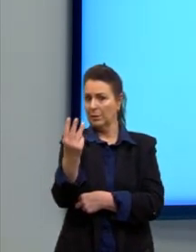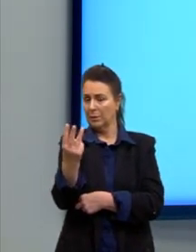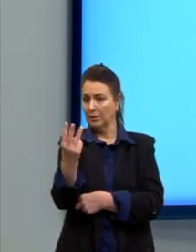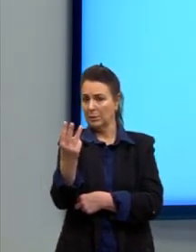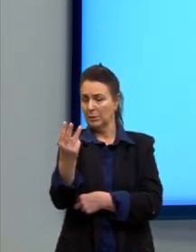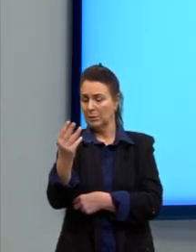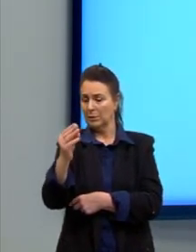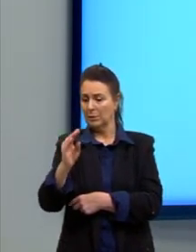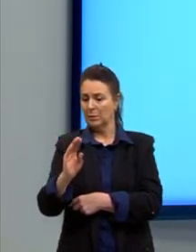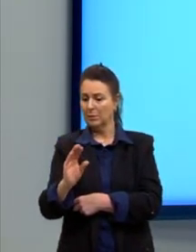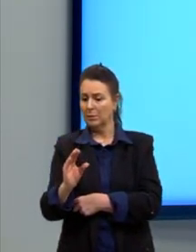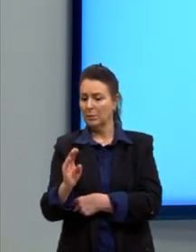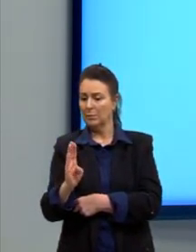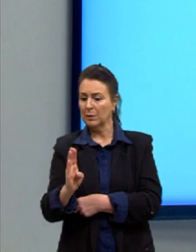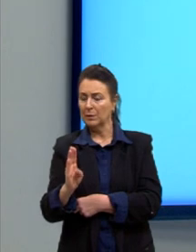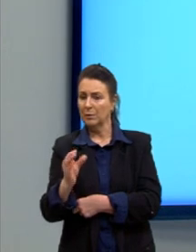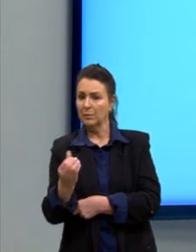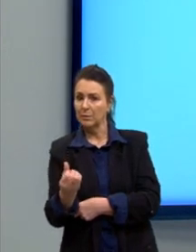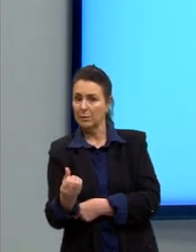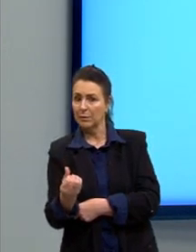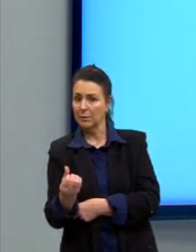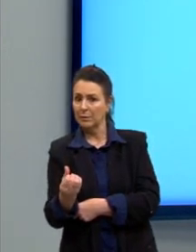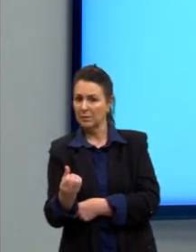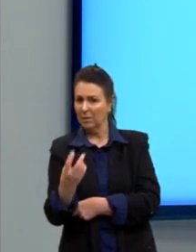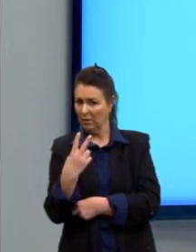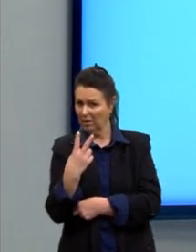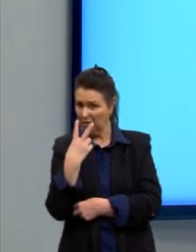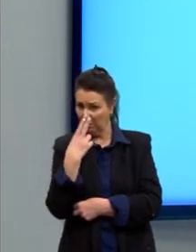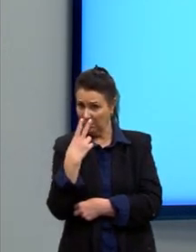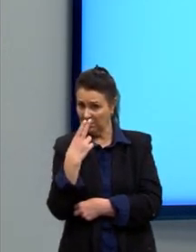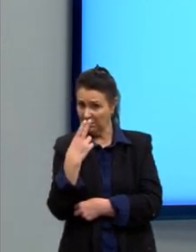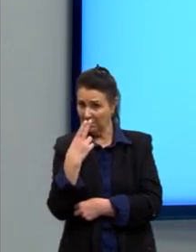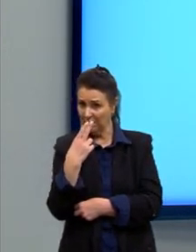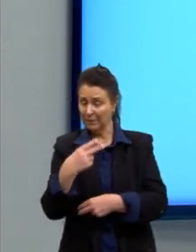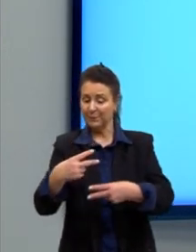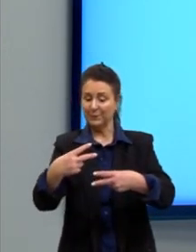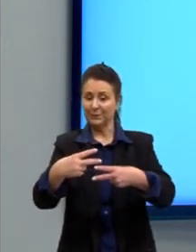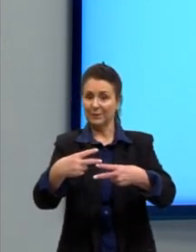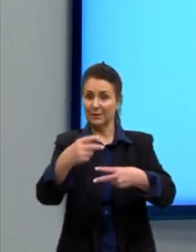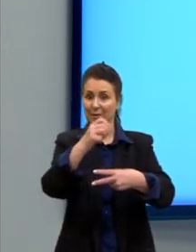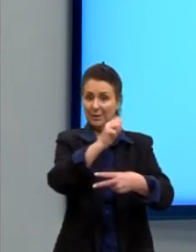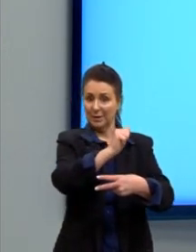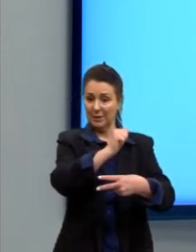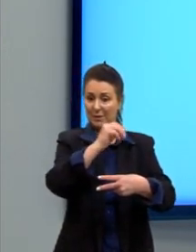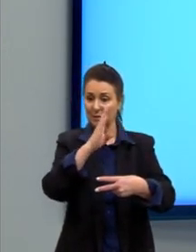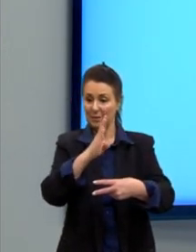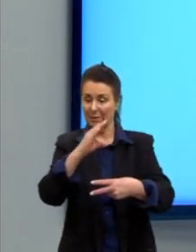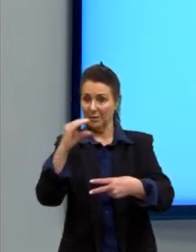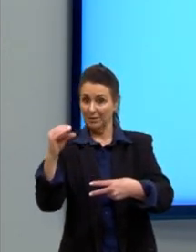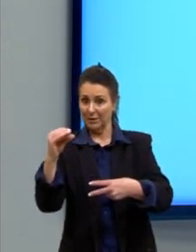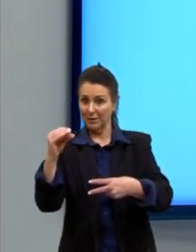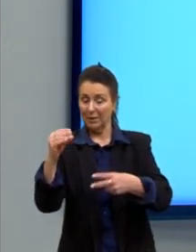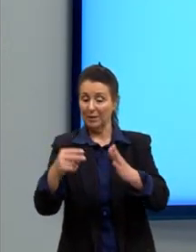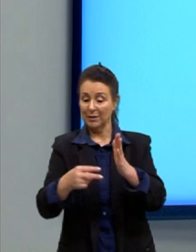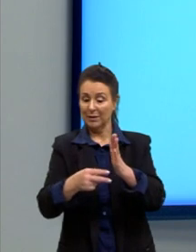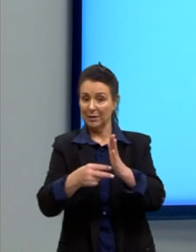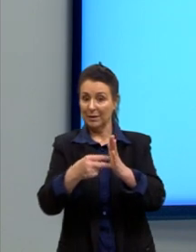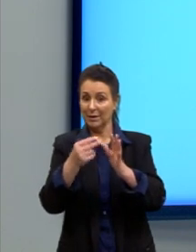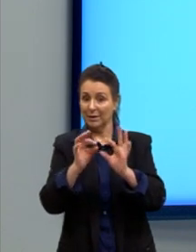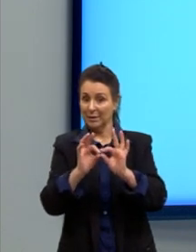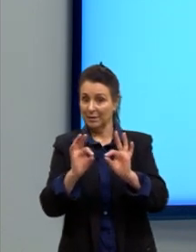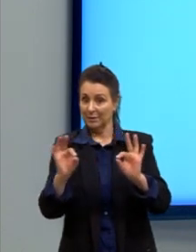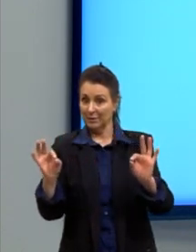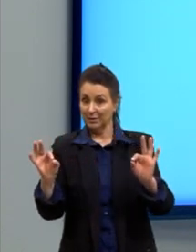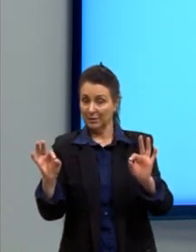6. E agora, se nós observarmos os coeficientes A, B e C na segunda reta, eles são